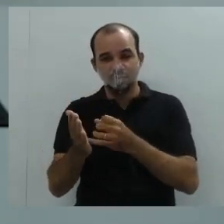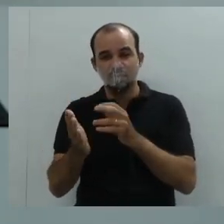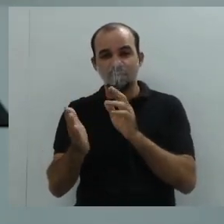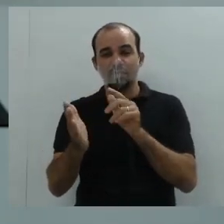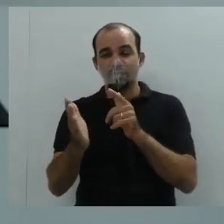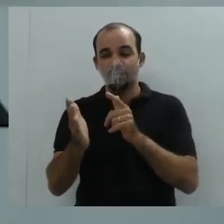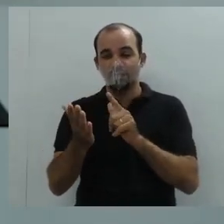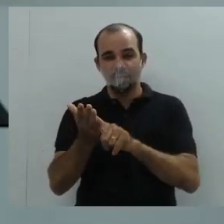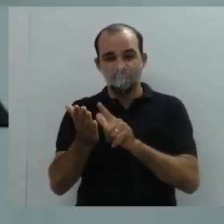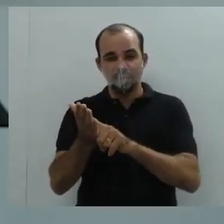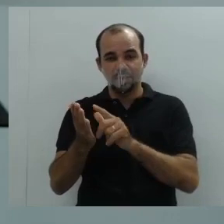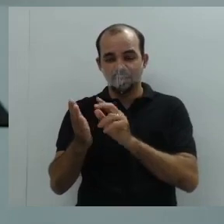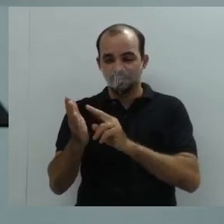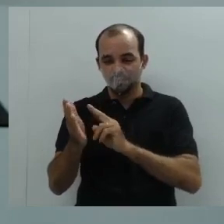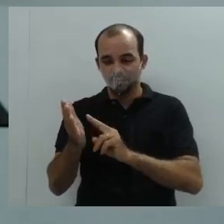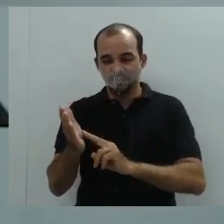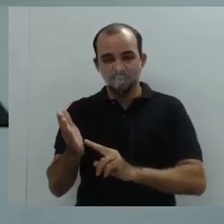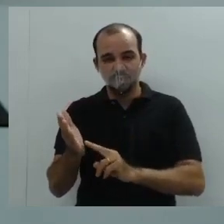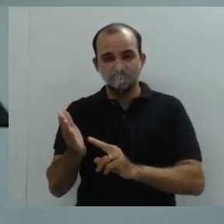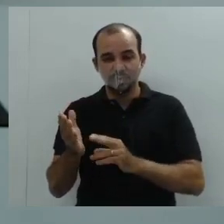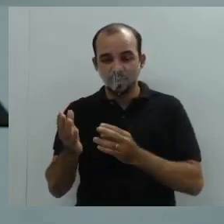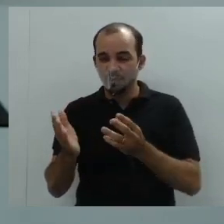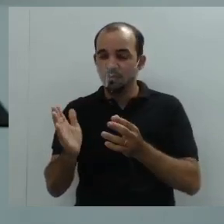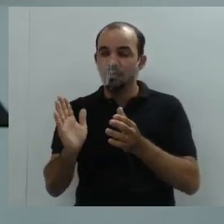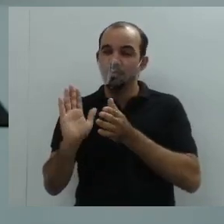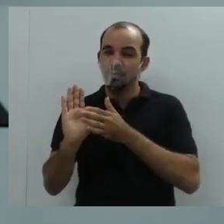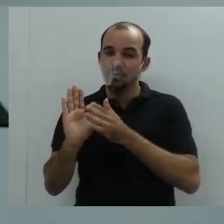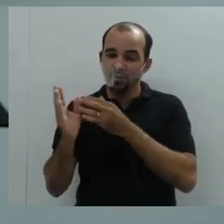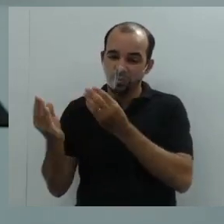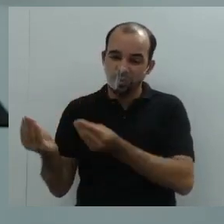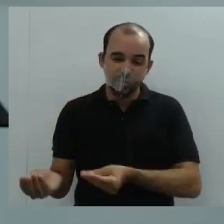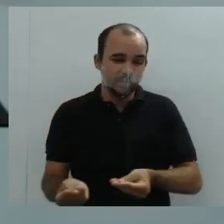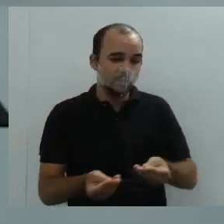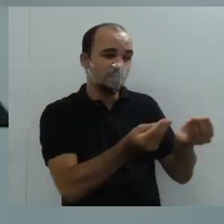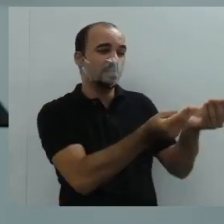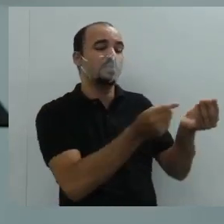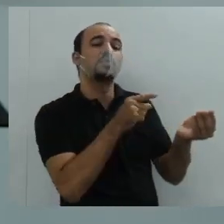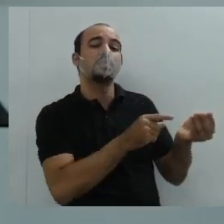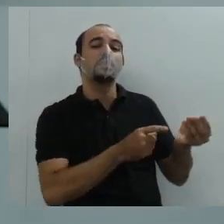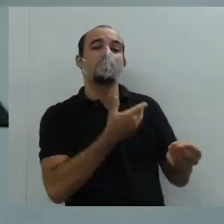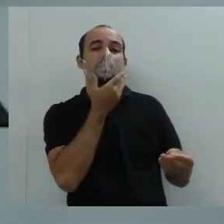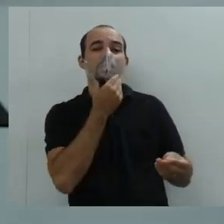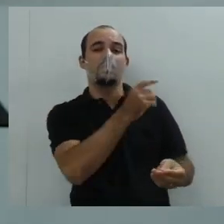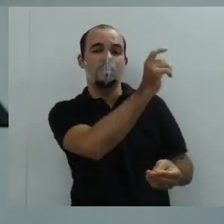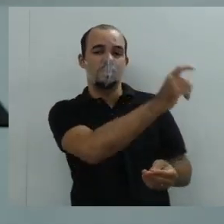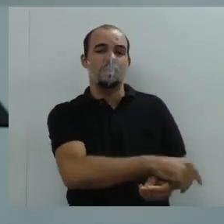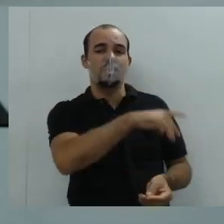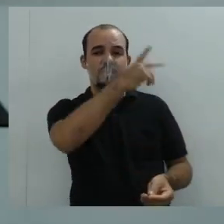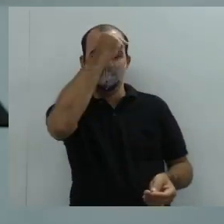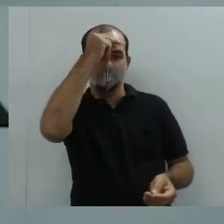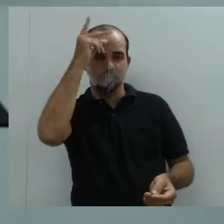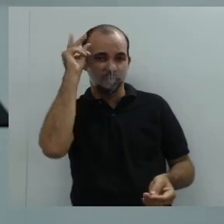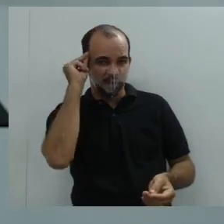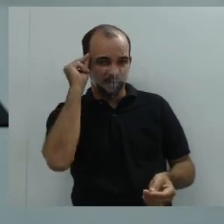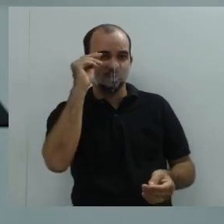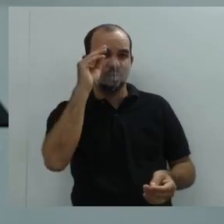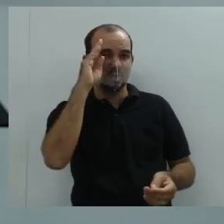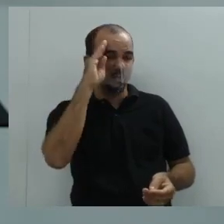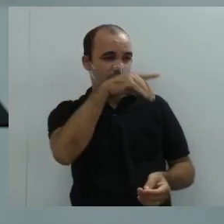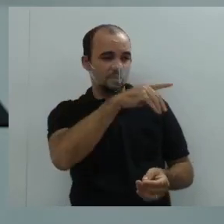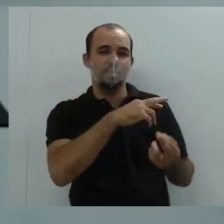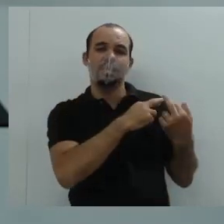meu bairro? Ao prefeito. Então, a gente já identificou o problema, como solucionar e a quem se